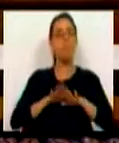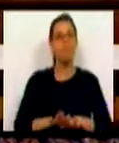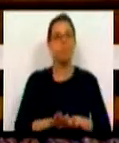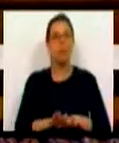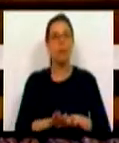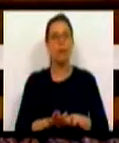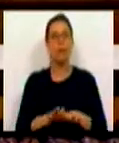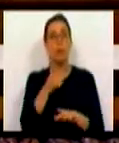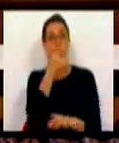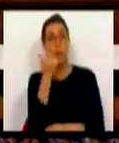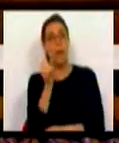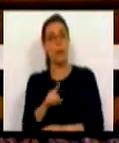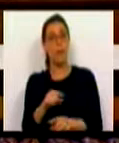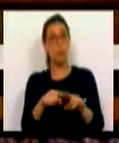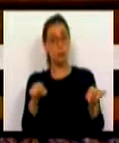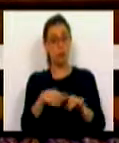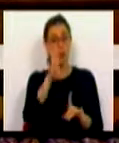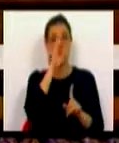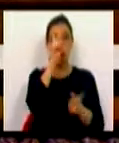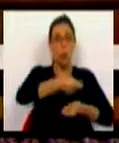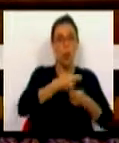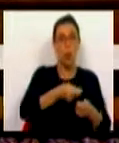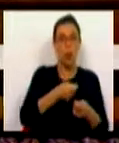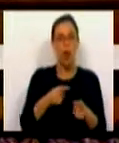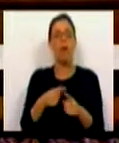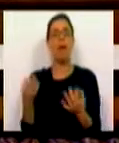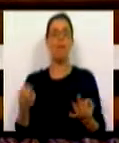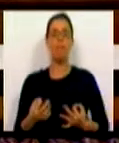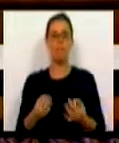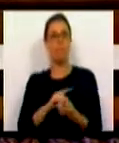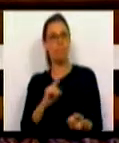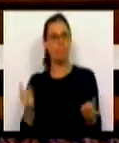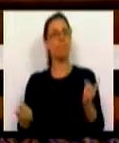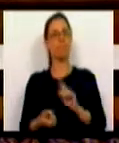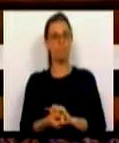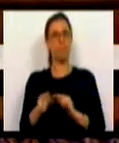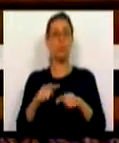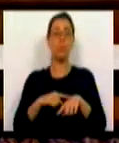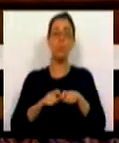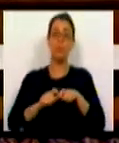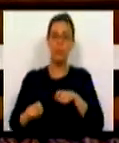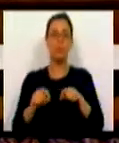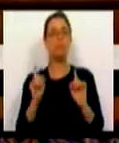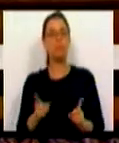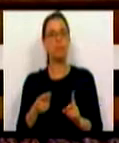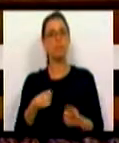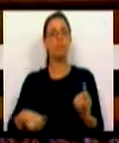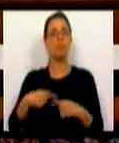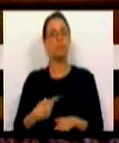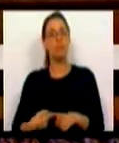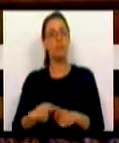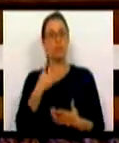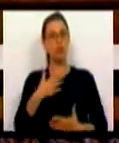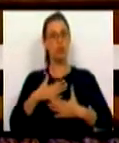o abandono dos espaços rurais e, obviamente, inverter esse ciclo. É isso que nos move,